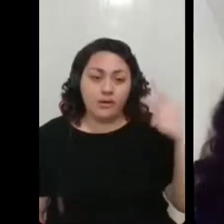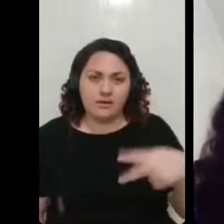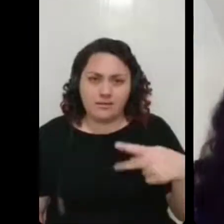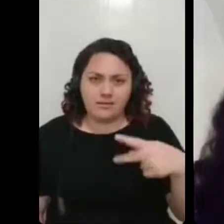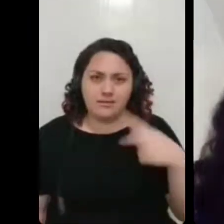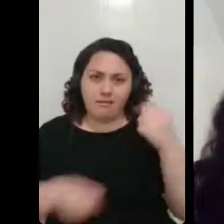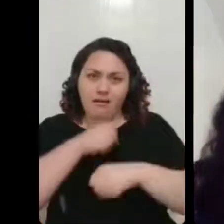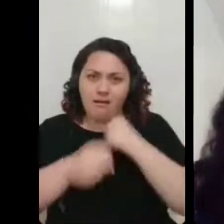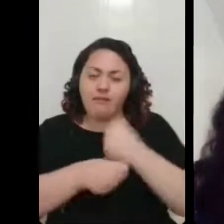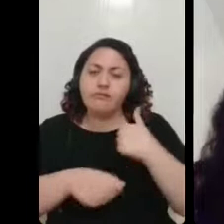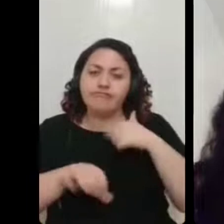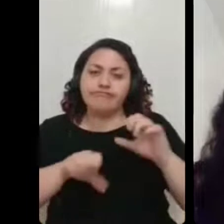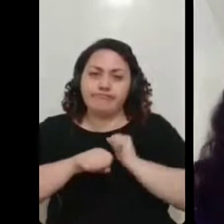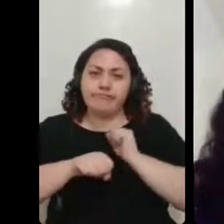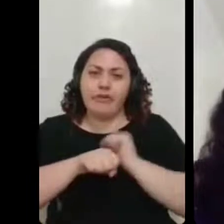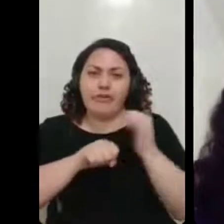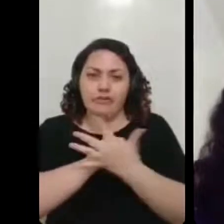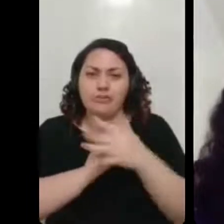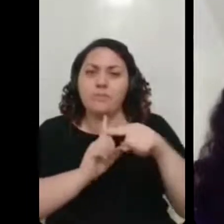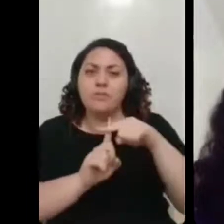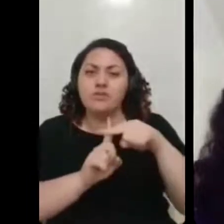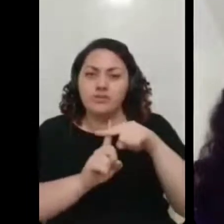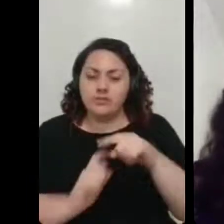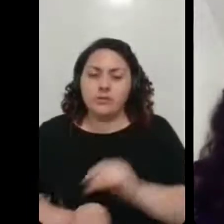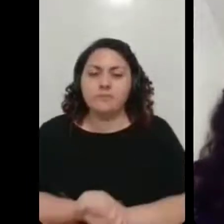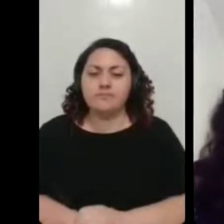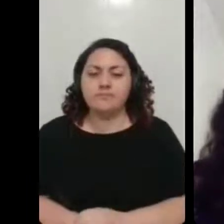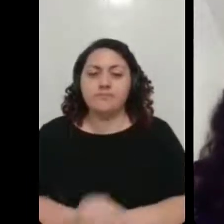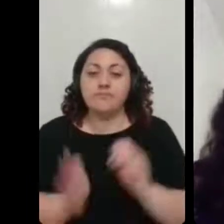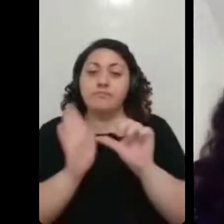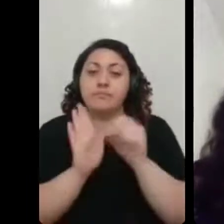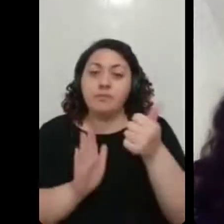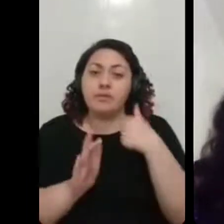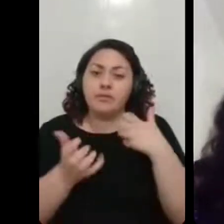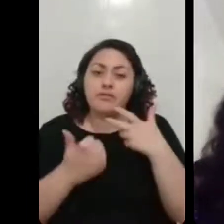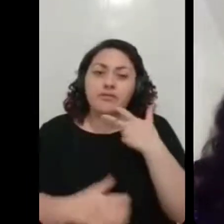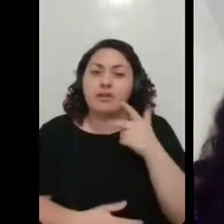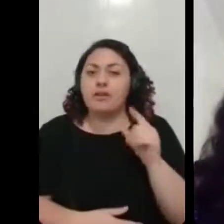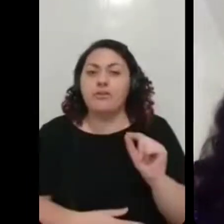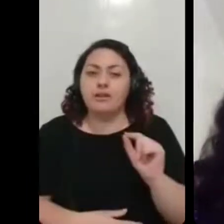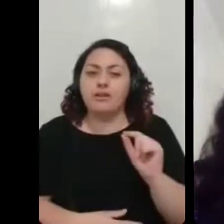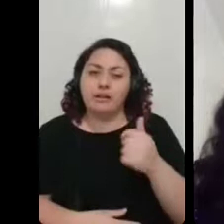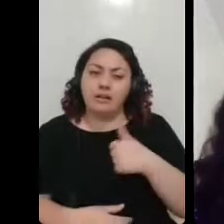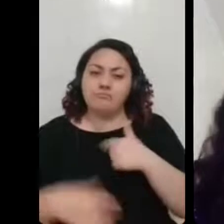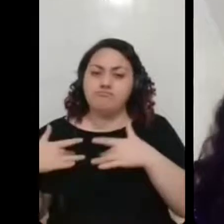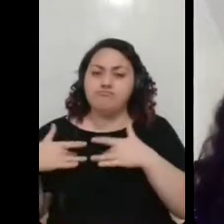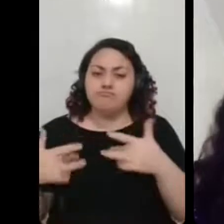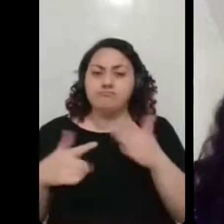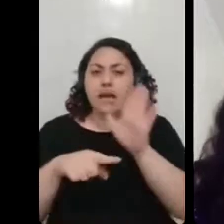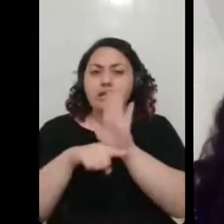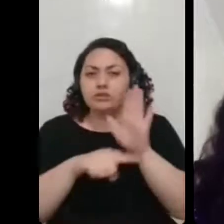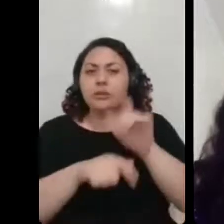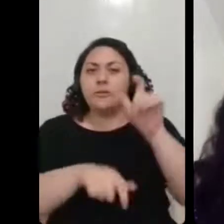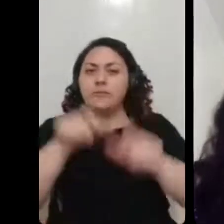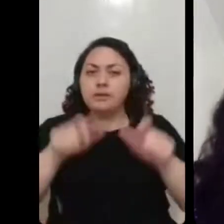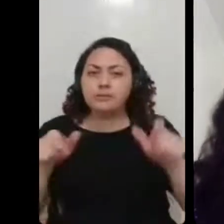positivo pra colégio. Em primeiro lugar, eu gostaria de ressaltar que a nossa solidariedade com as pessoas que tiveram